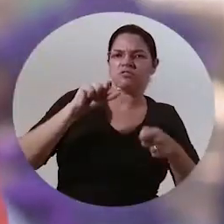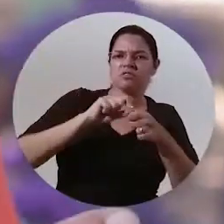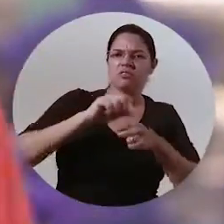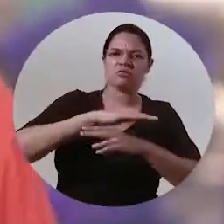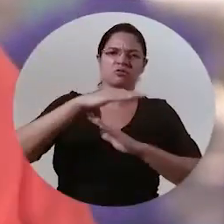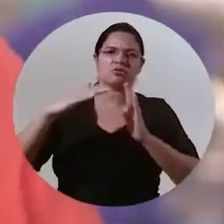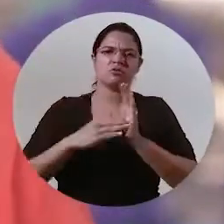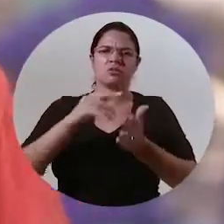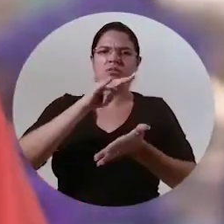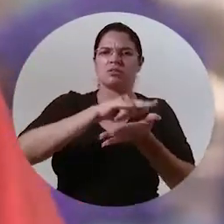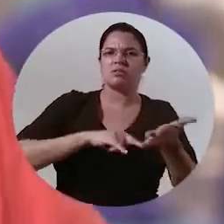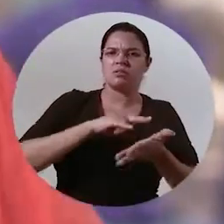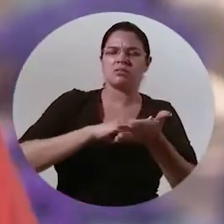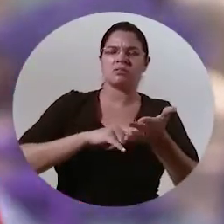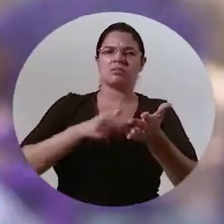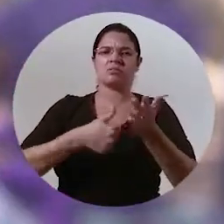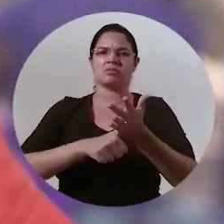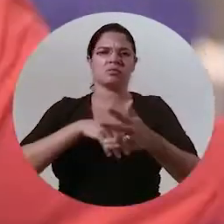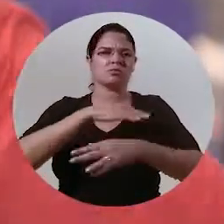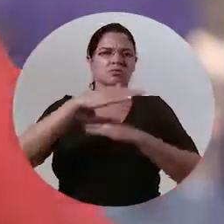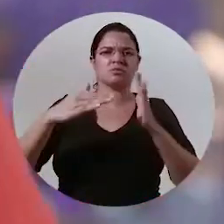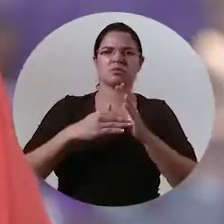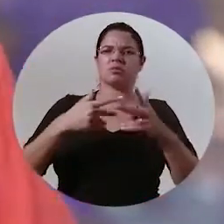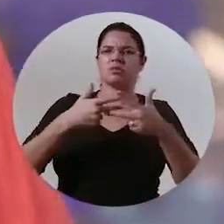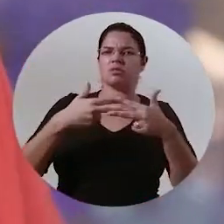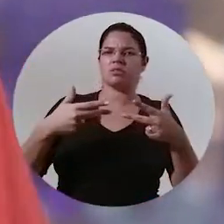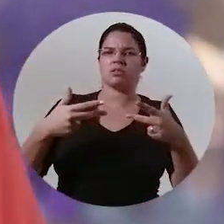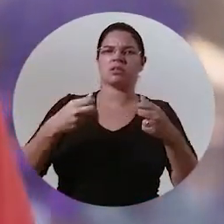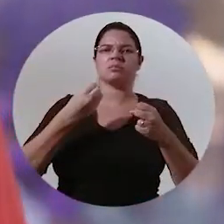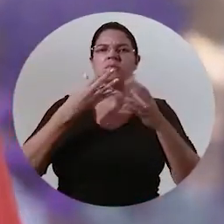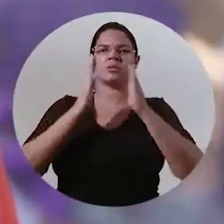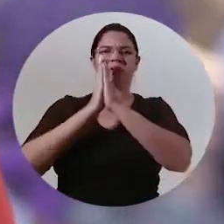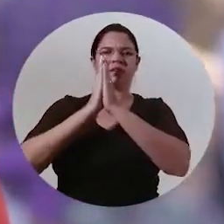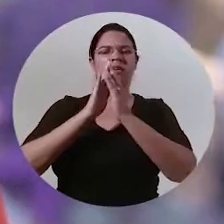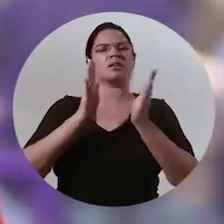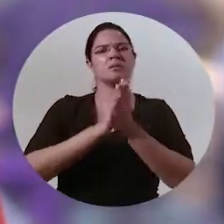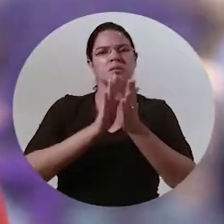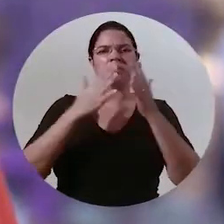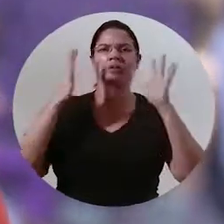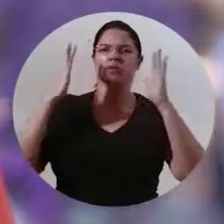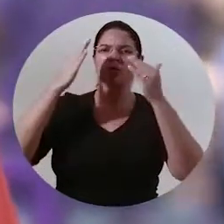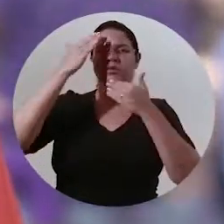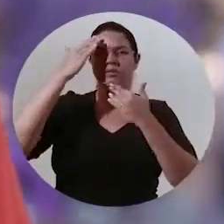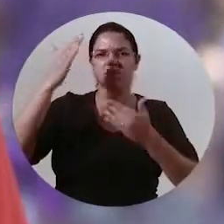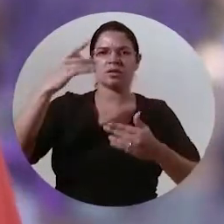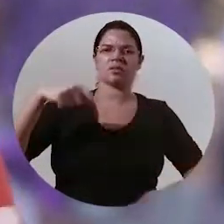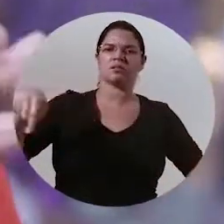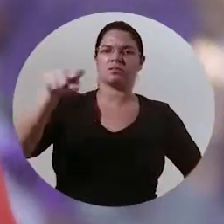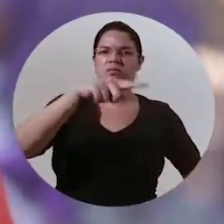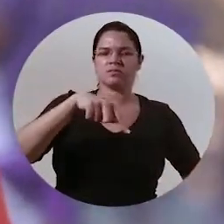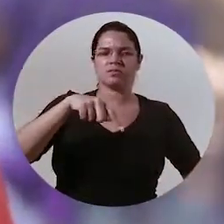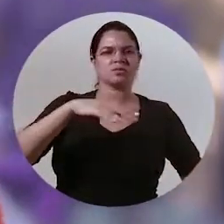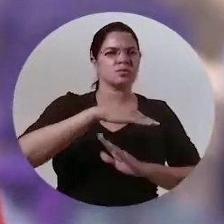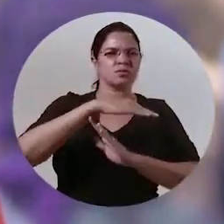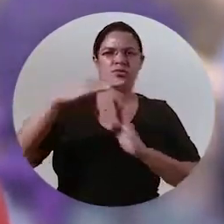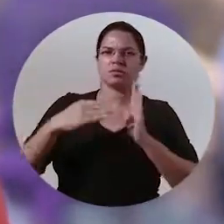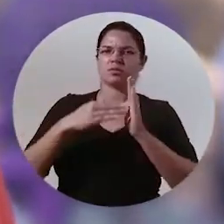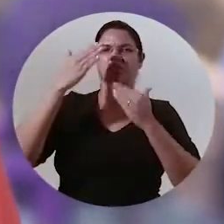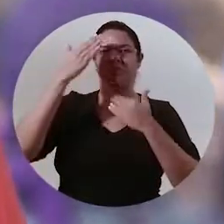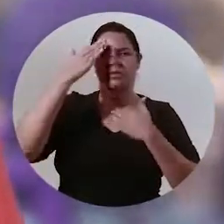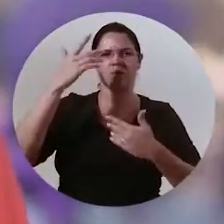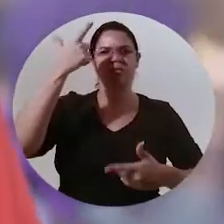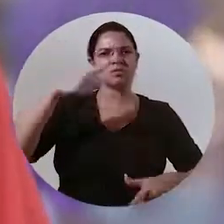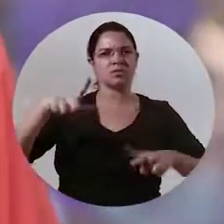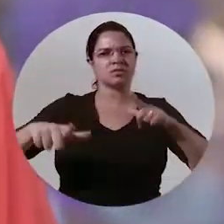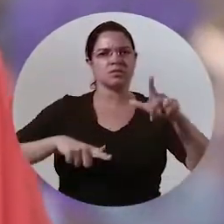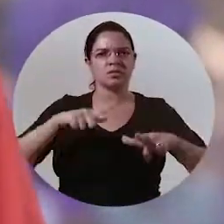Vim aqui e fiz todo o papel meu aí Todas as minhas coisas Graças a Deus, Carol Parabéns Obrigado, senhor Obrigado, vocês Obrigado